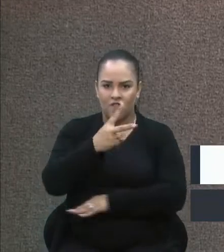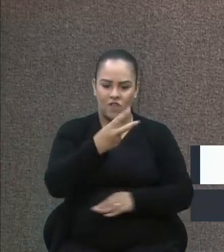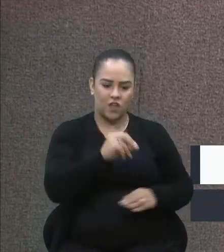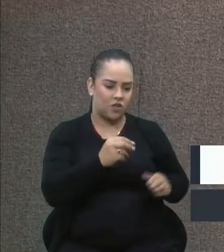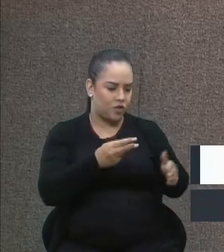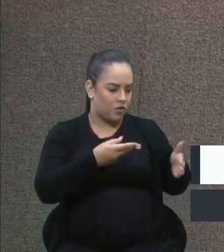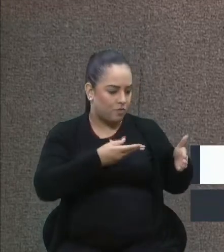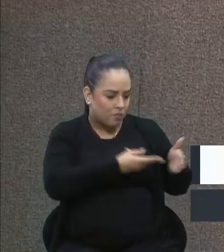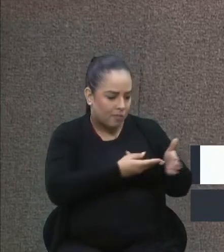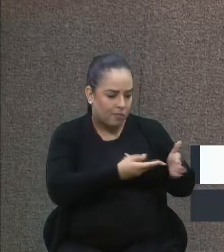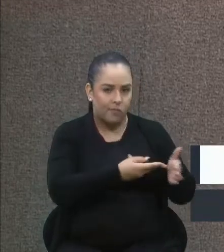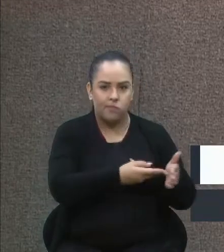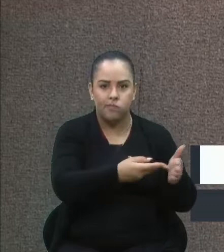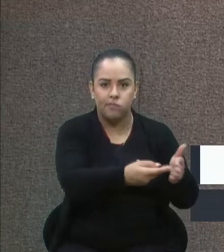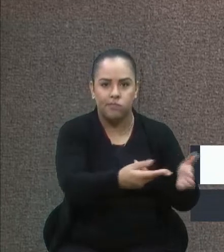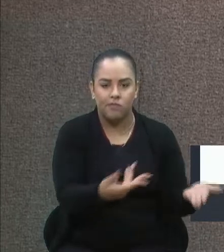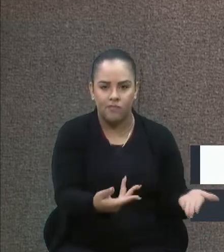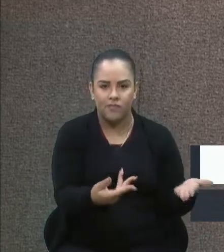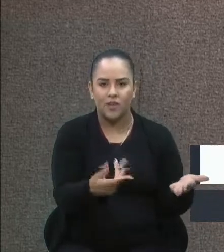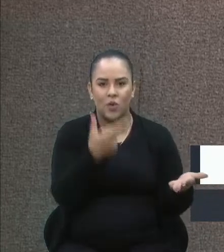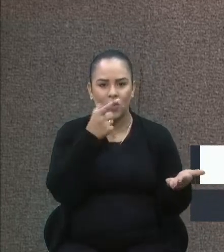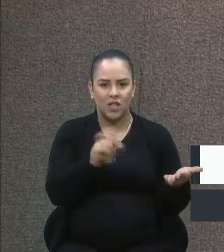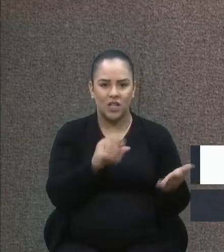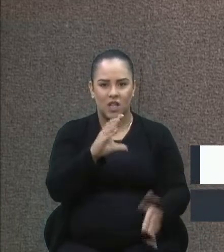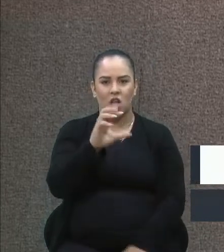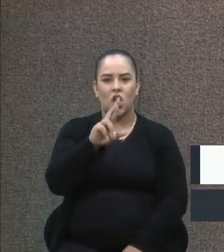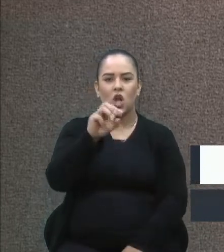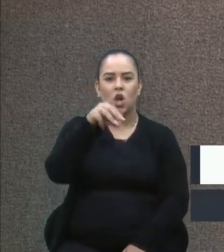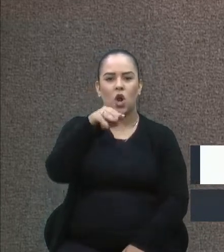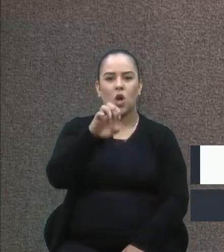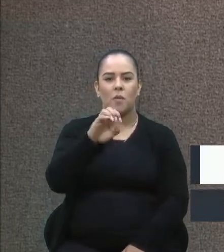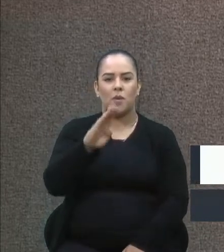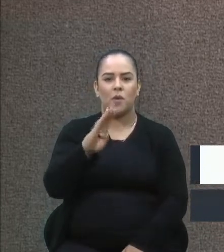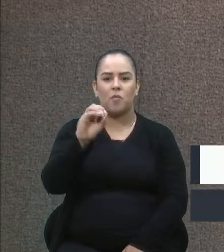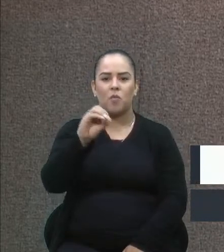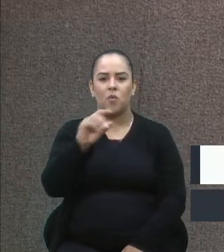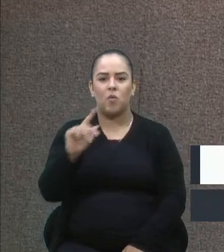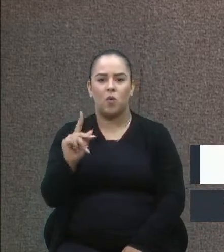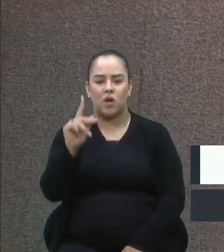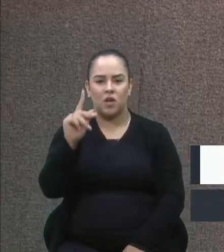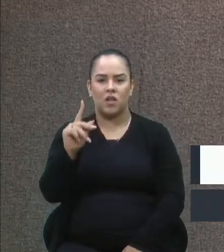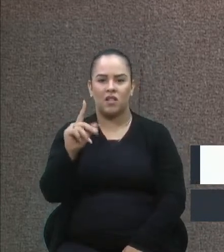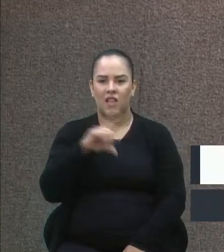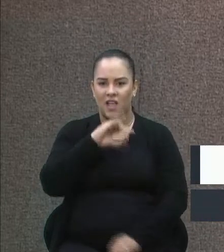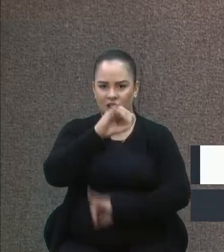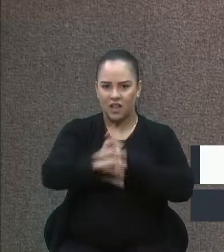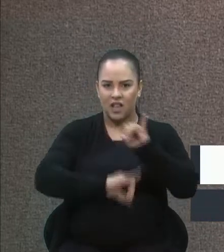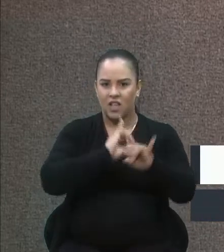Chromebooks, já tem internet em todas as escolas, como é que está a estrutura das escolas?